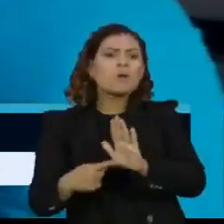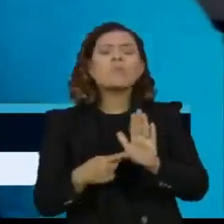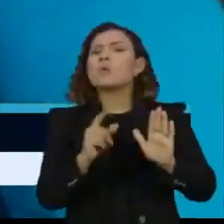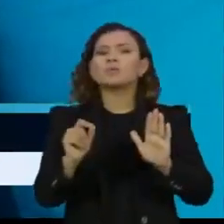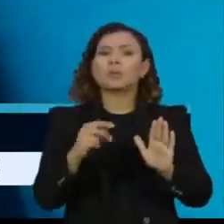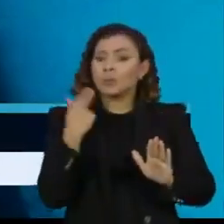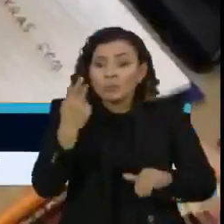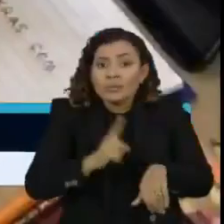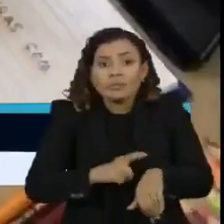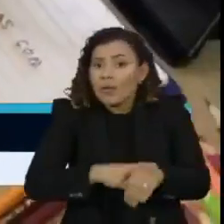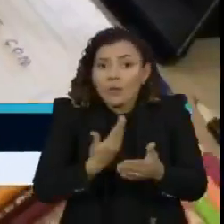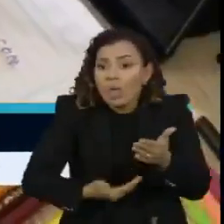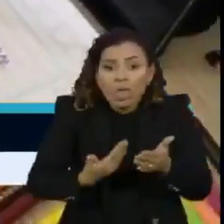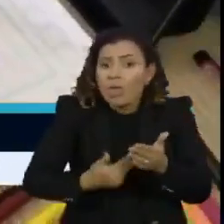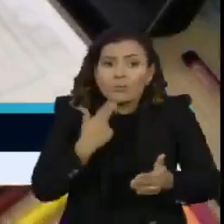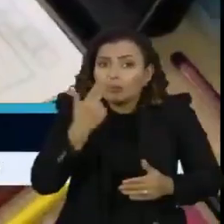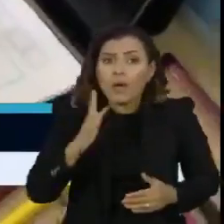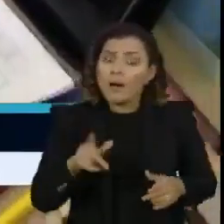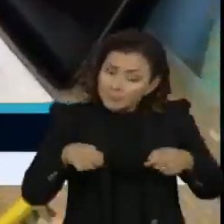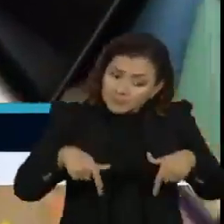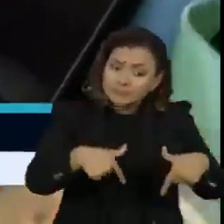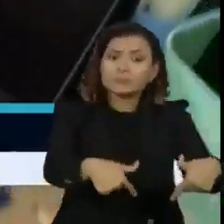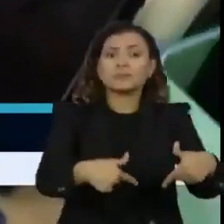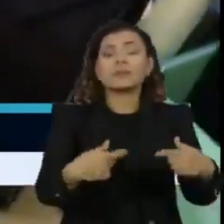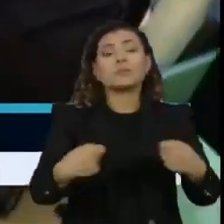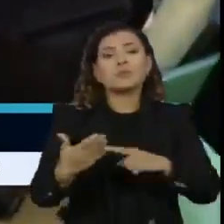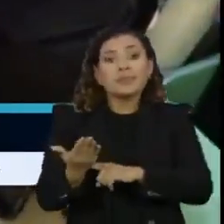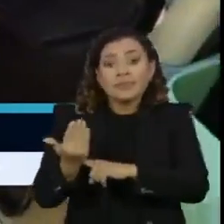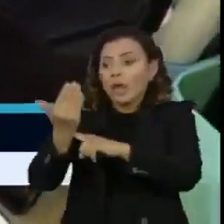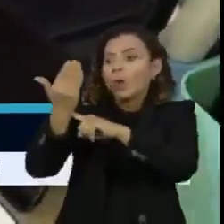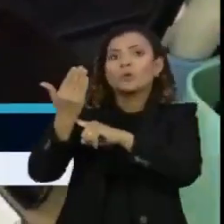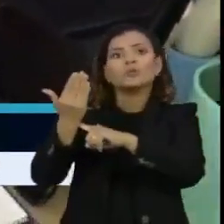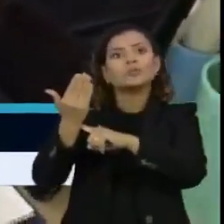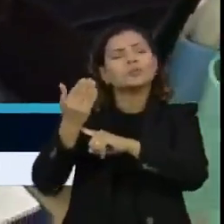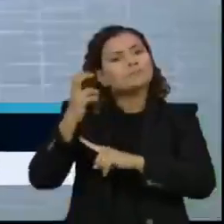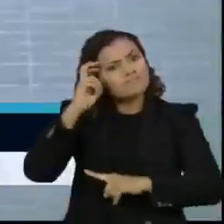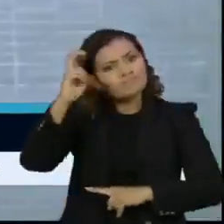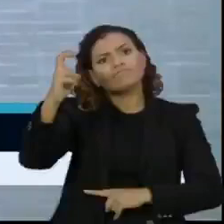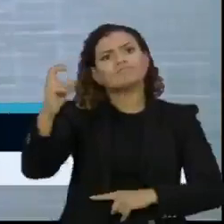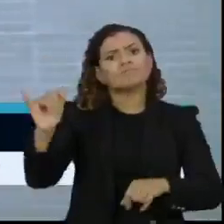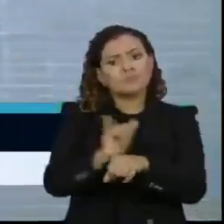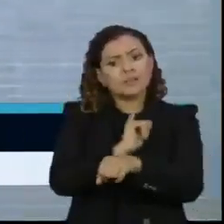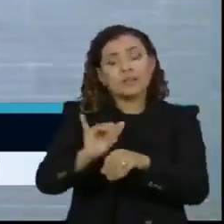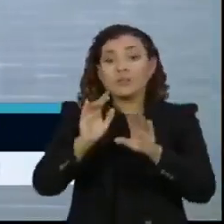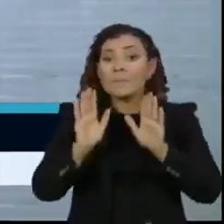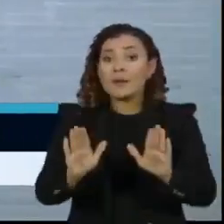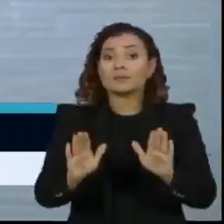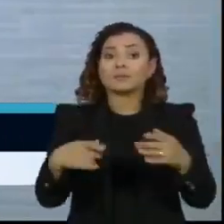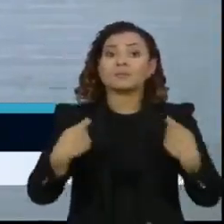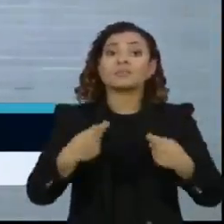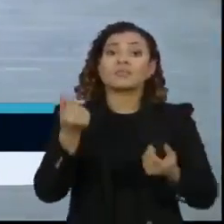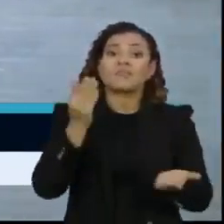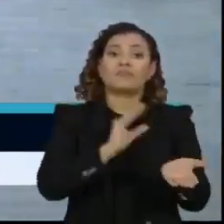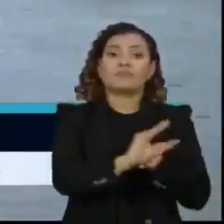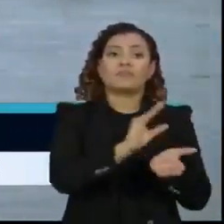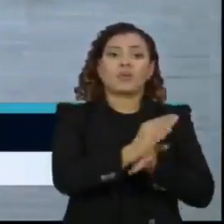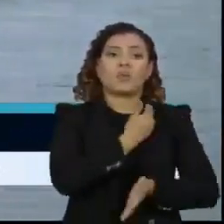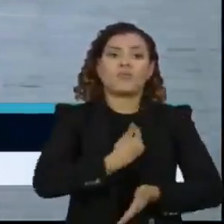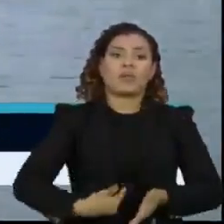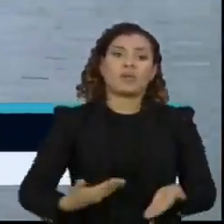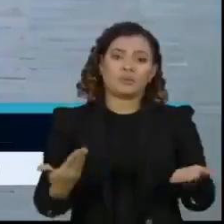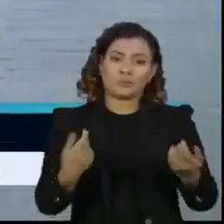não há tempo a perder. O uso inteligente da tecnologia pode ser um caminho, mas depende do financiamento